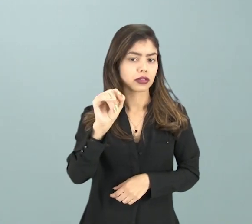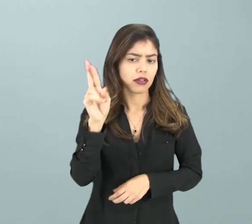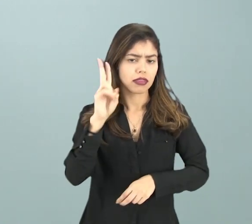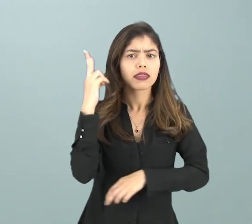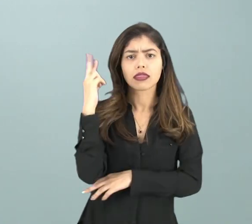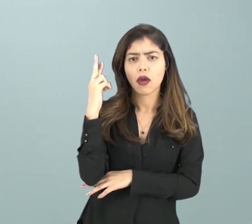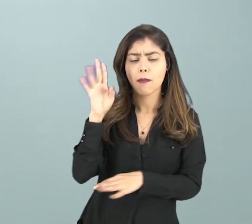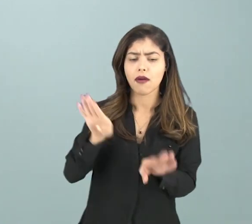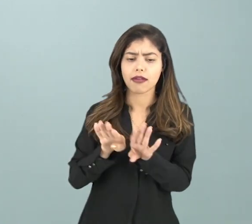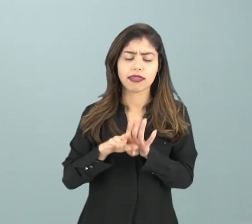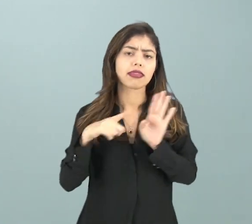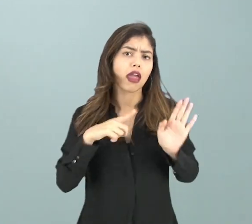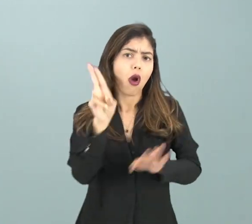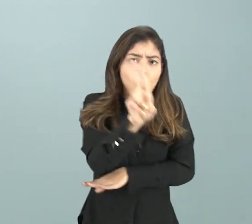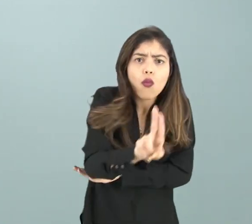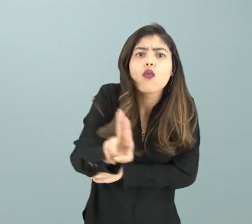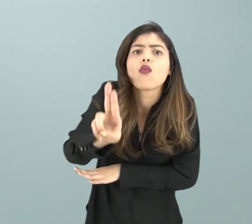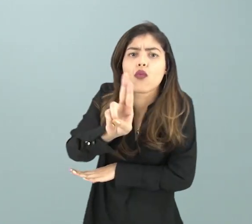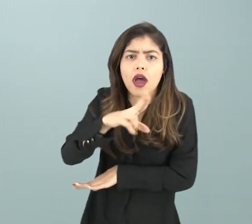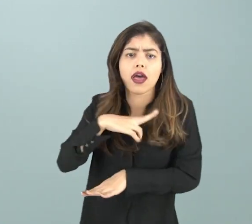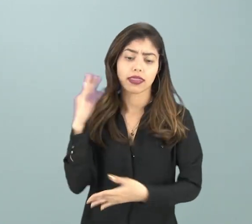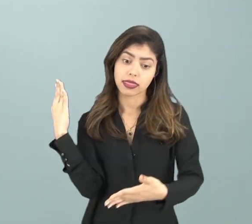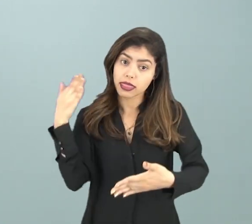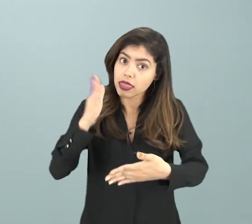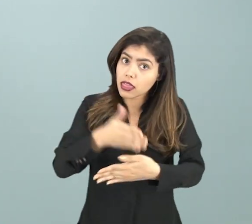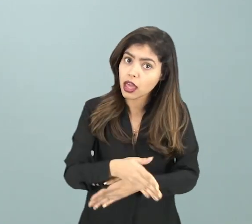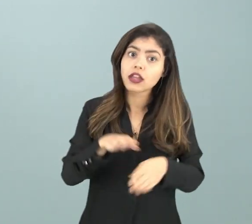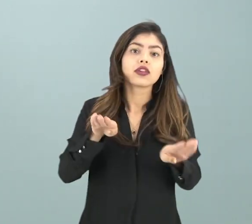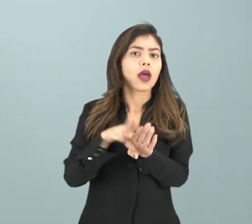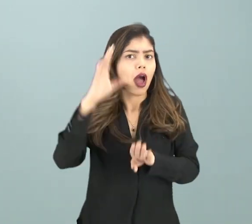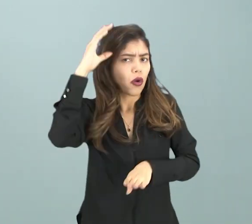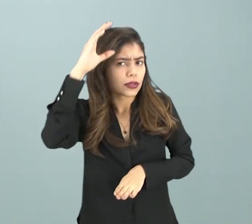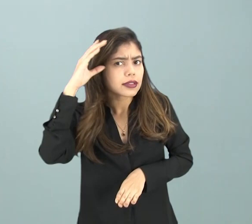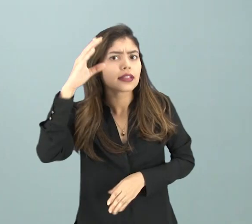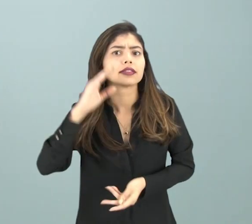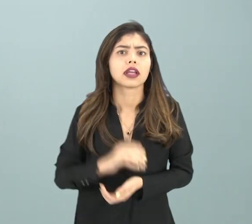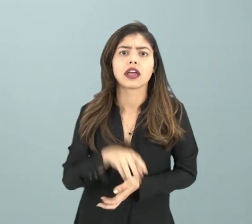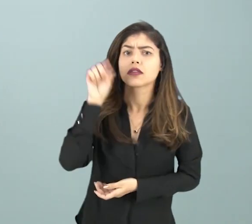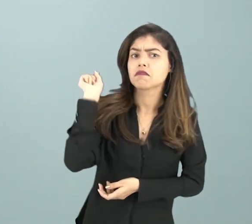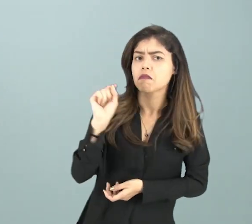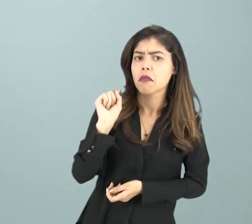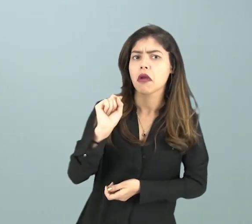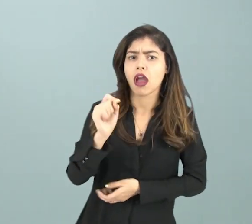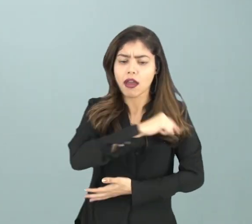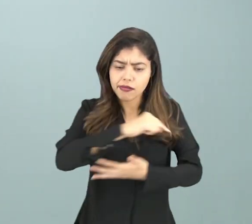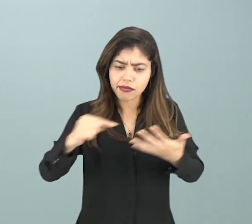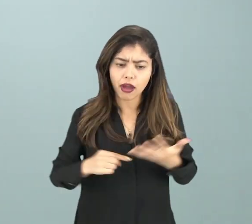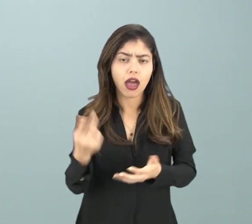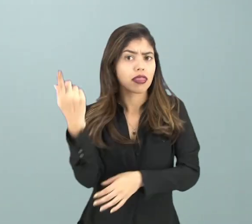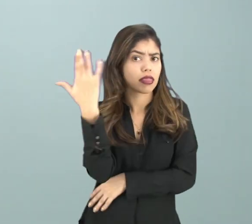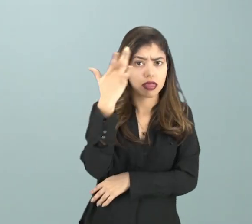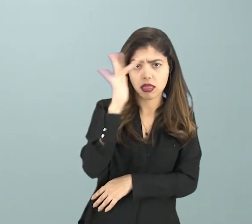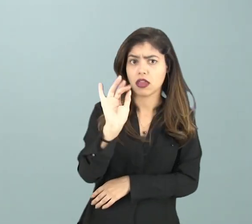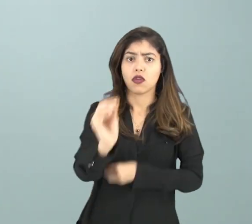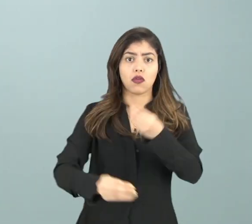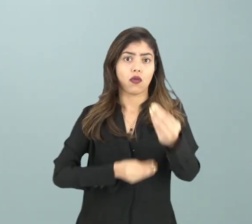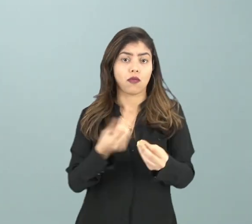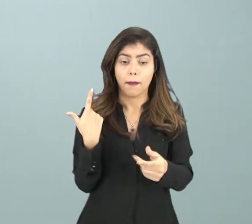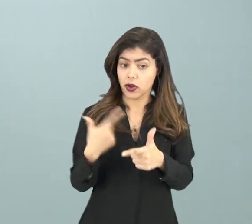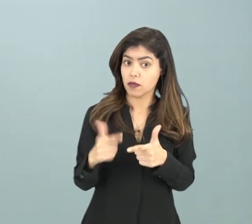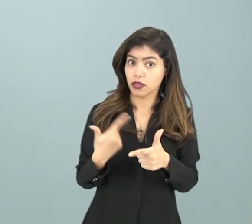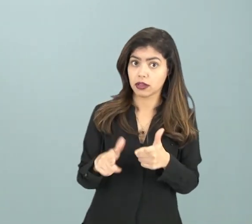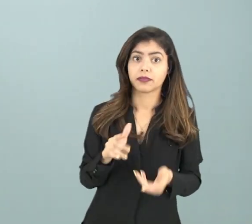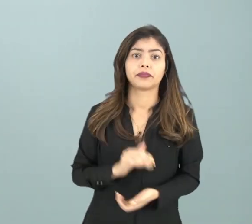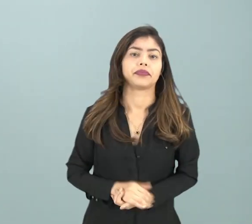mas que esse nosso uso, ele seja dentro de uma consciência em que esses recursos, eles não sejam prejudicados.